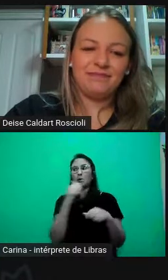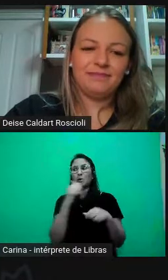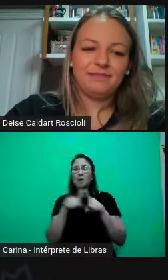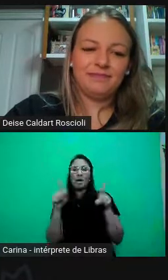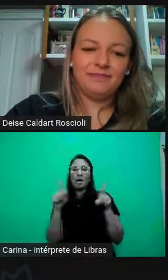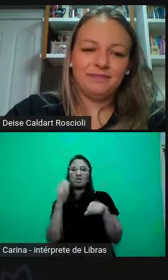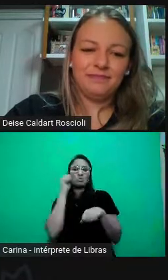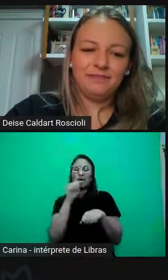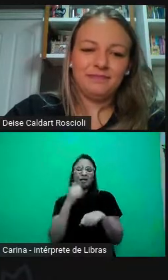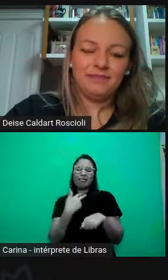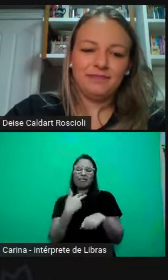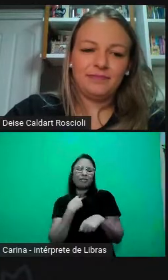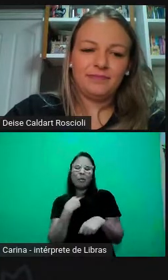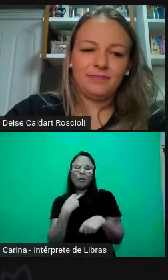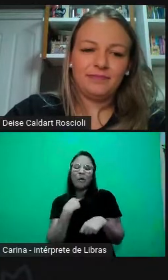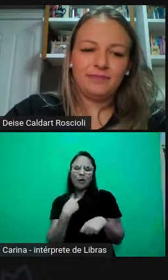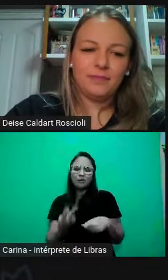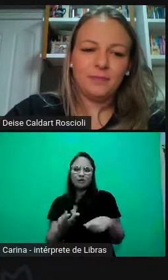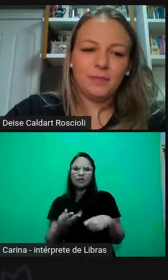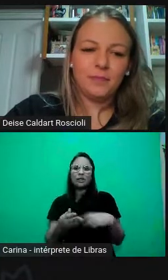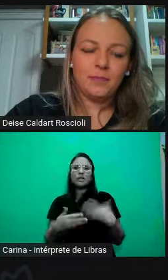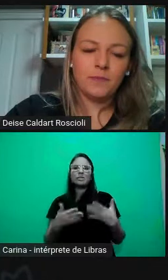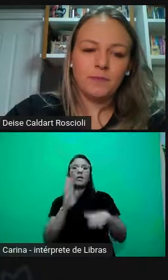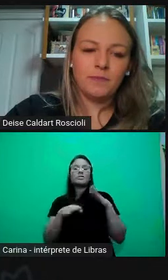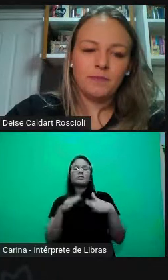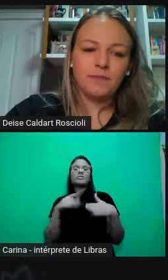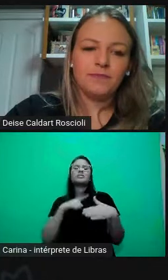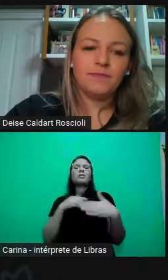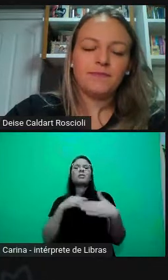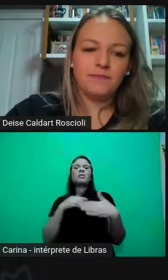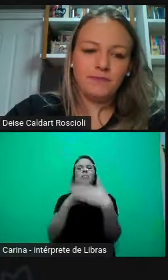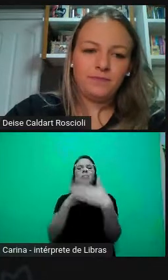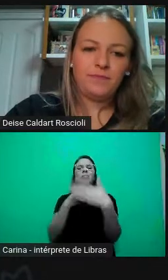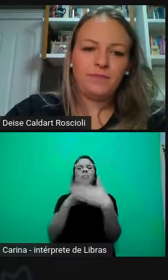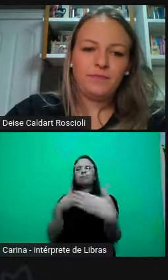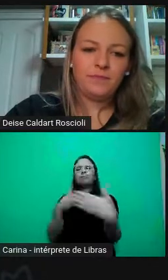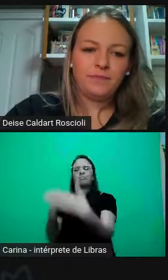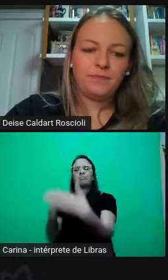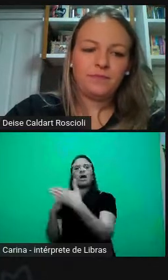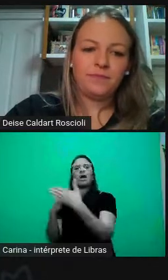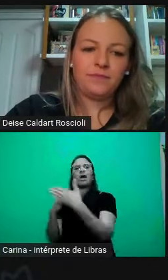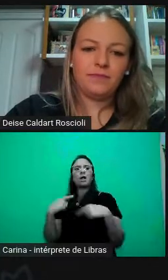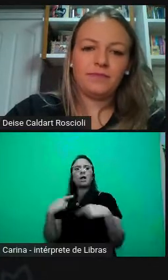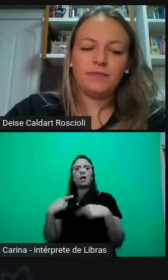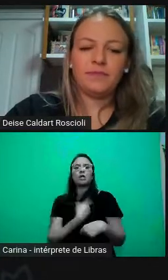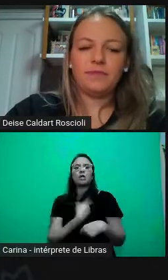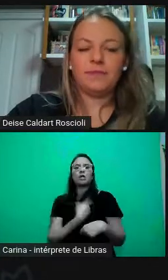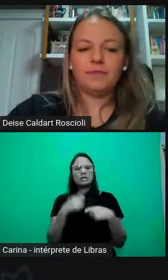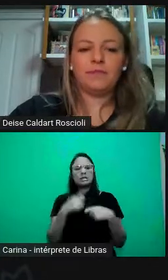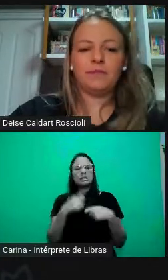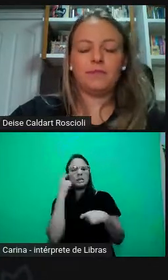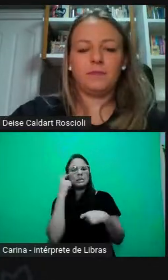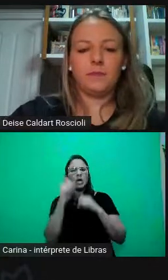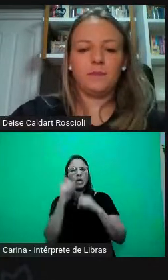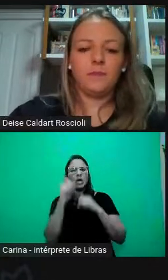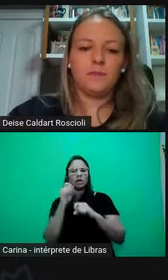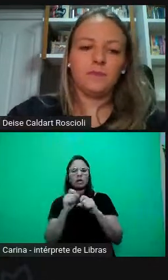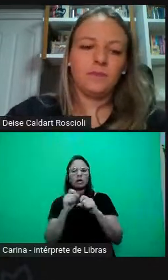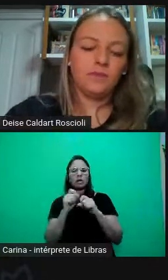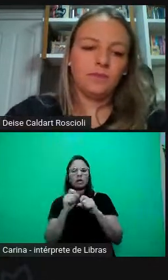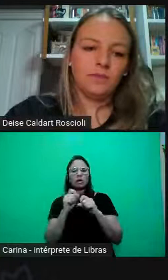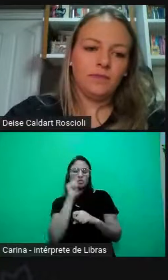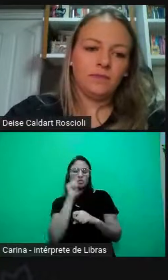são complexas porque elas vão representando barreiras. Então, a gente tem que pensar que, para essas meninas que chegam aí no curso, estarem aí,